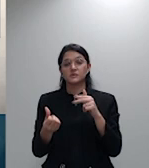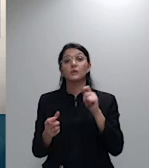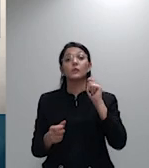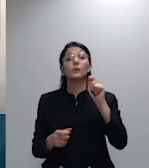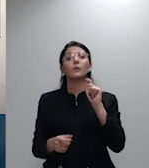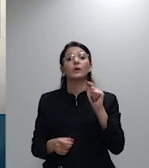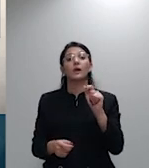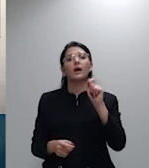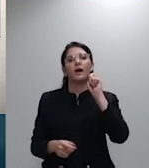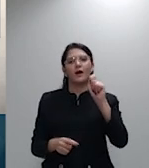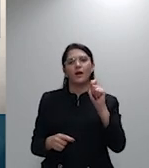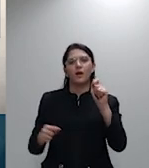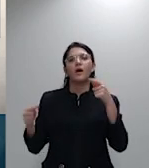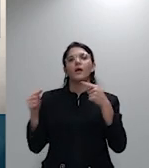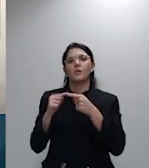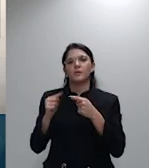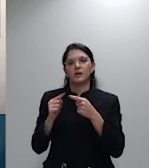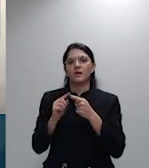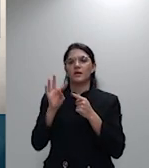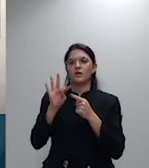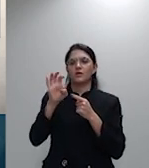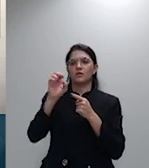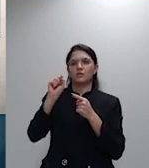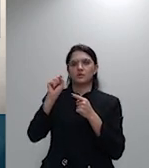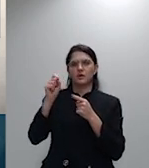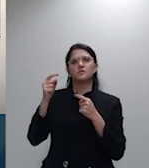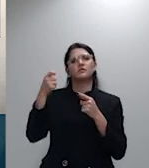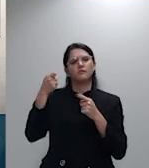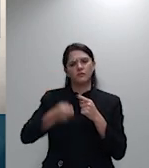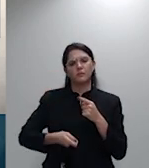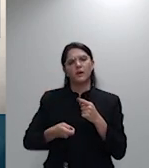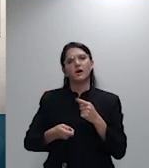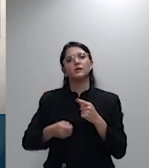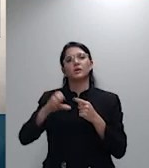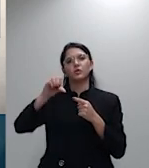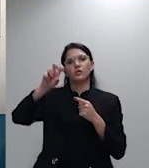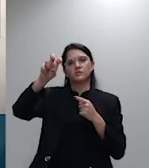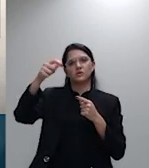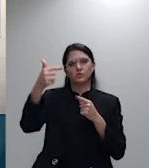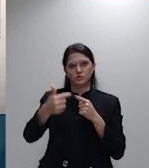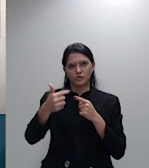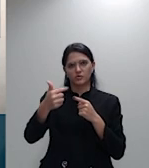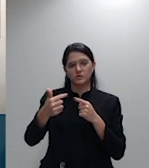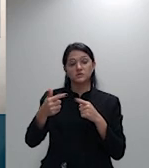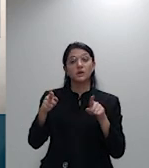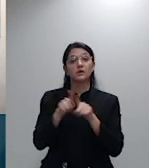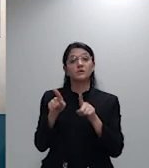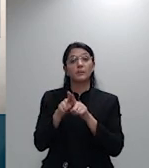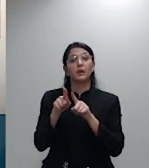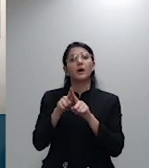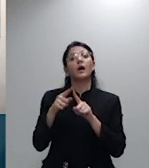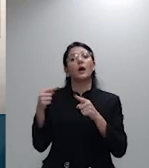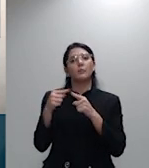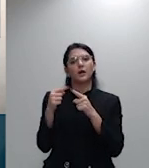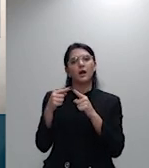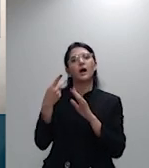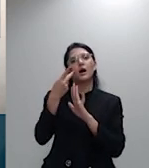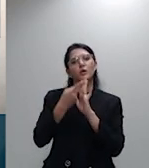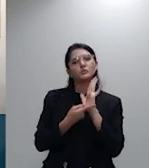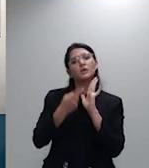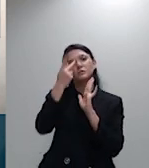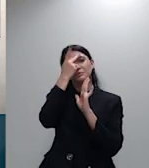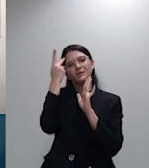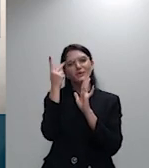no tema 952 STJ aos planos coletivos ressalvando-se quanto às autogestões